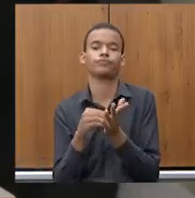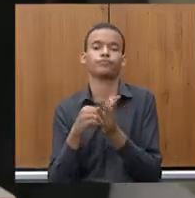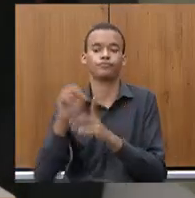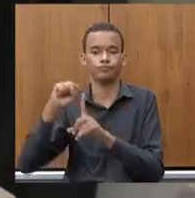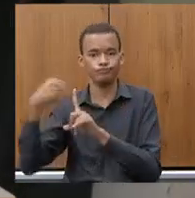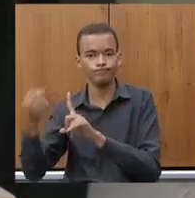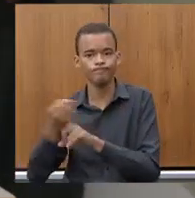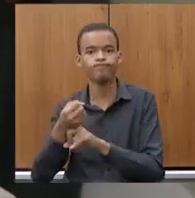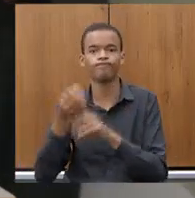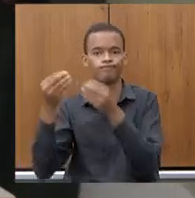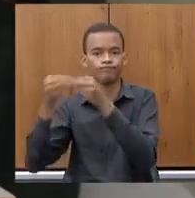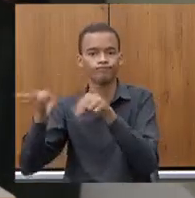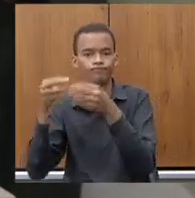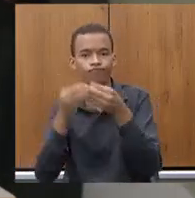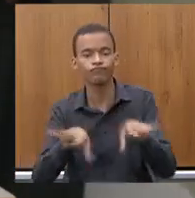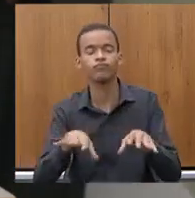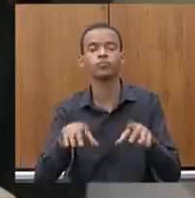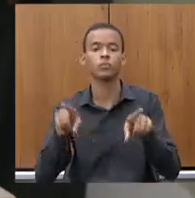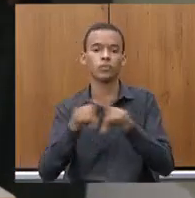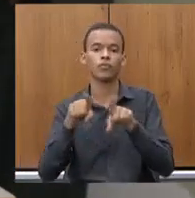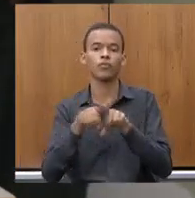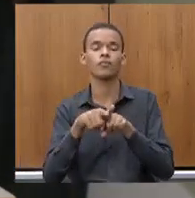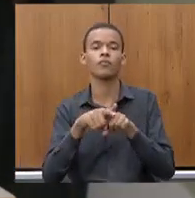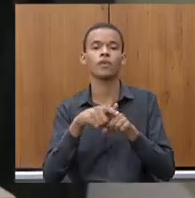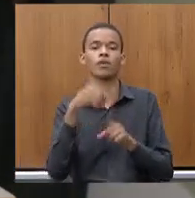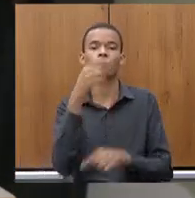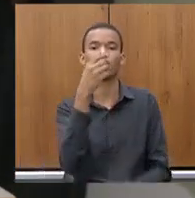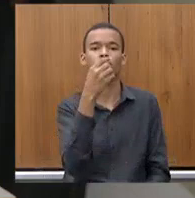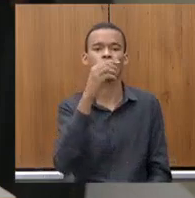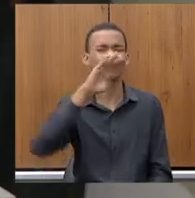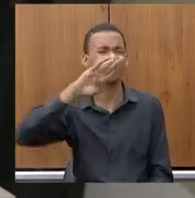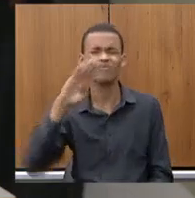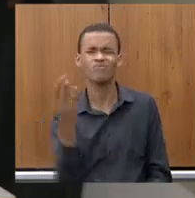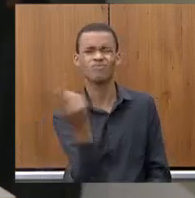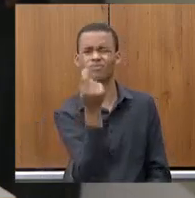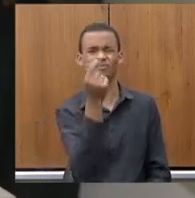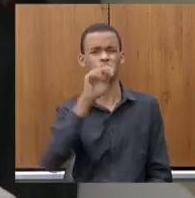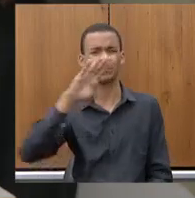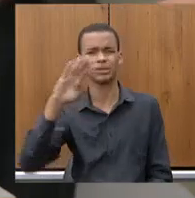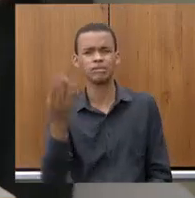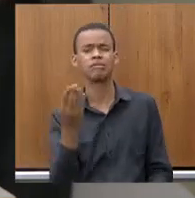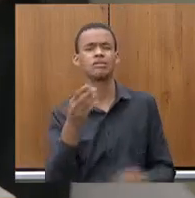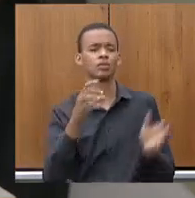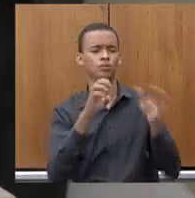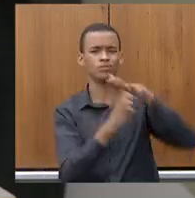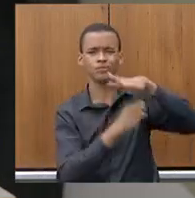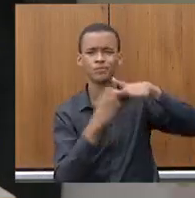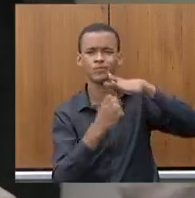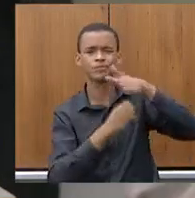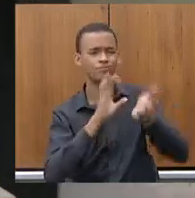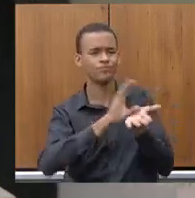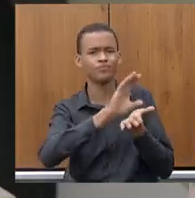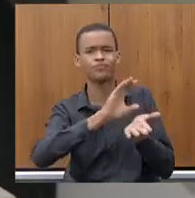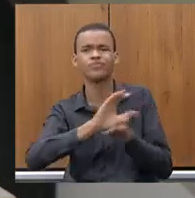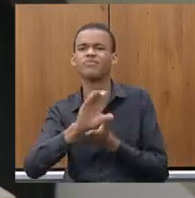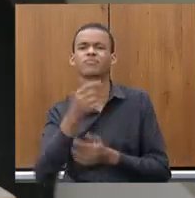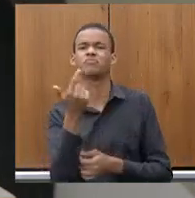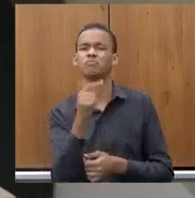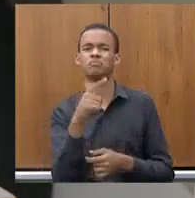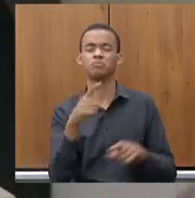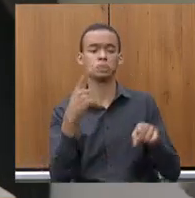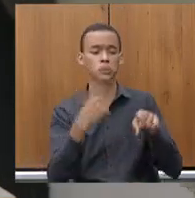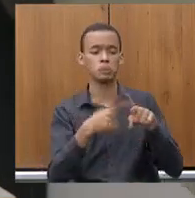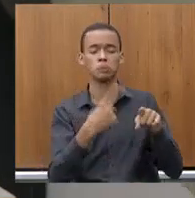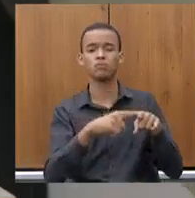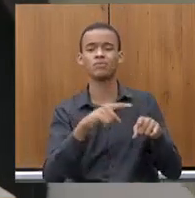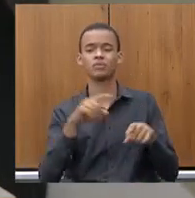sociedade, os bilhões de calote aos fornecedores, muitas empresas quebraram e muitas empresas ainda cobram do